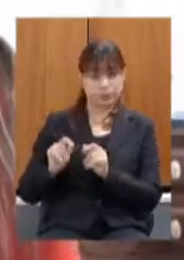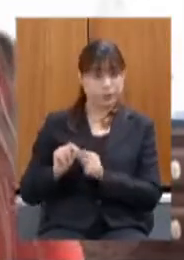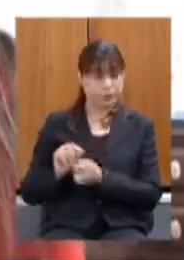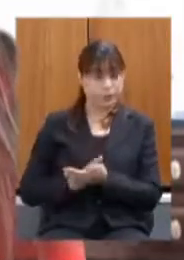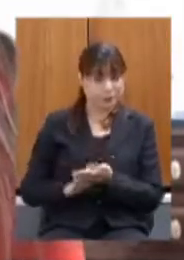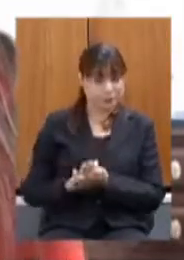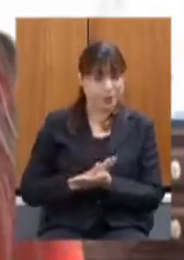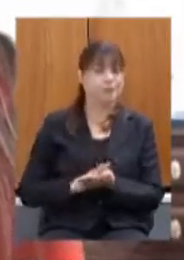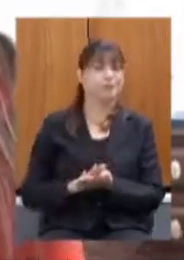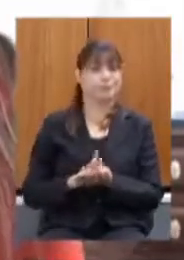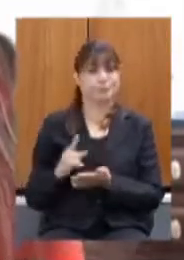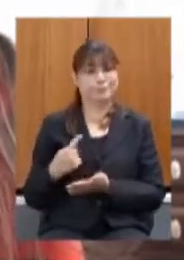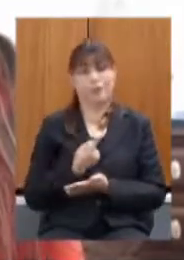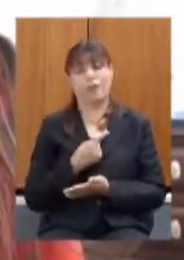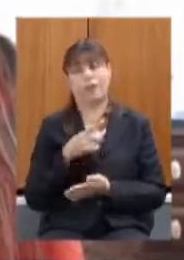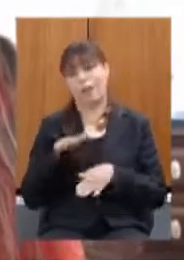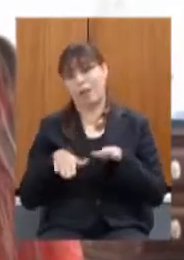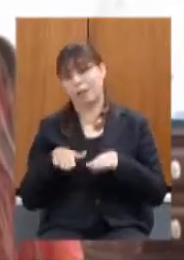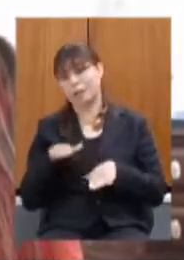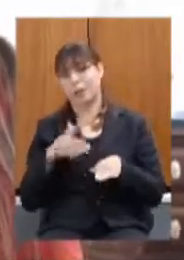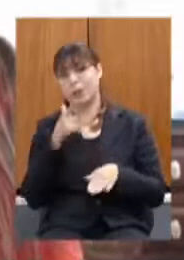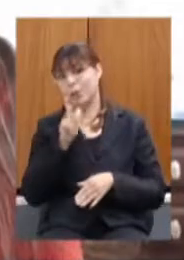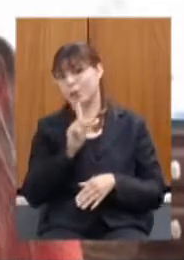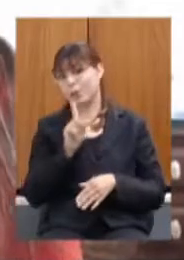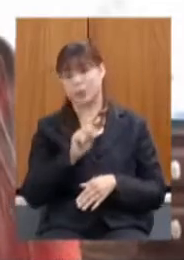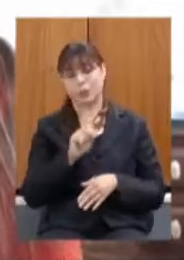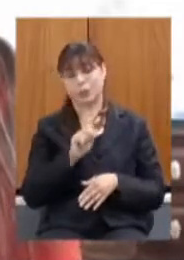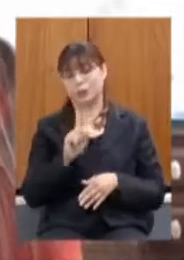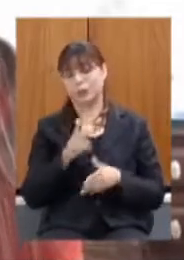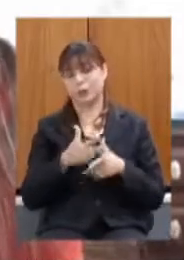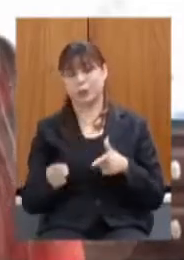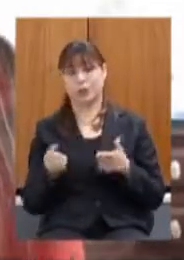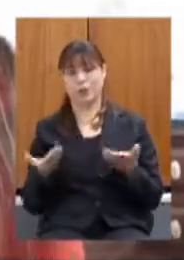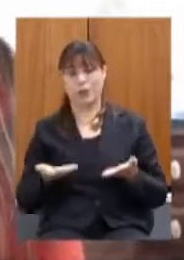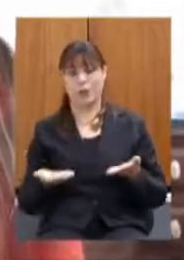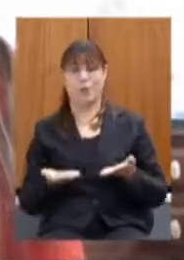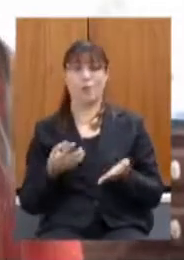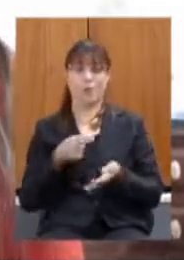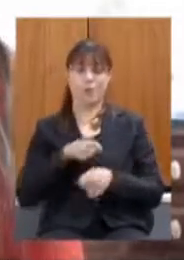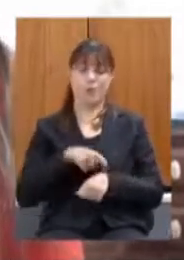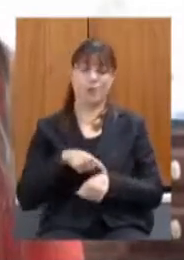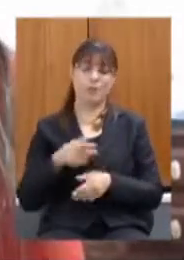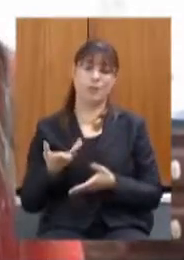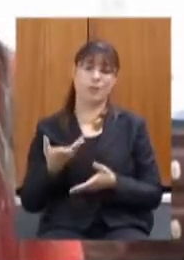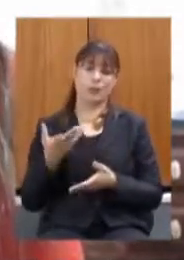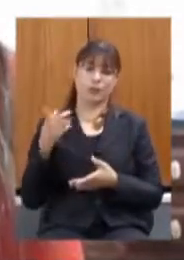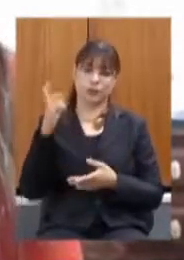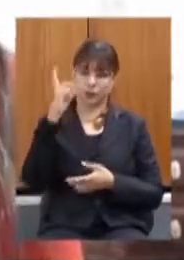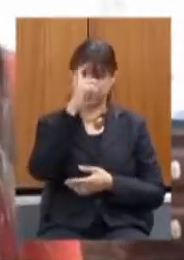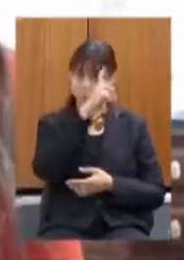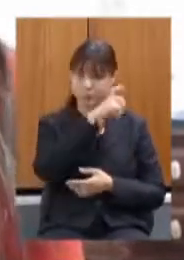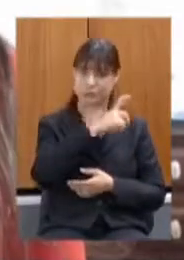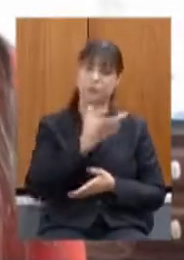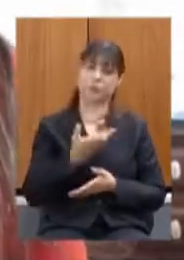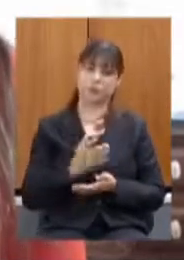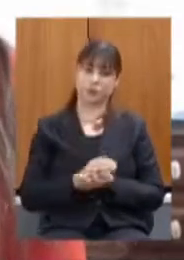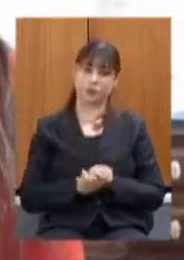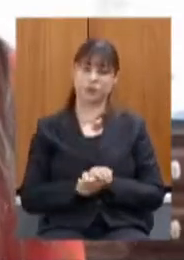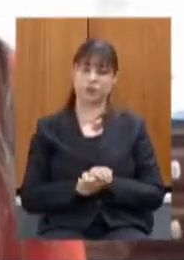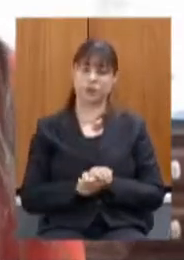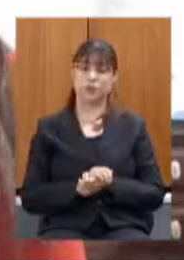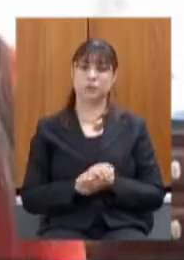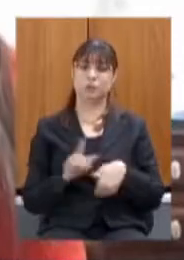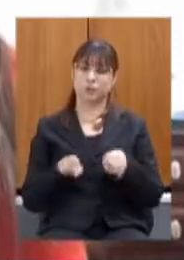nós talvez não estivéssemos conseguindo vencer esse momento tão difícil com relação ao Covid na nossa região e dizer